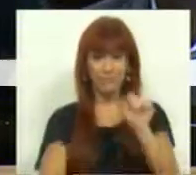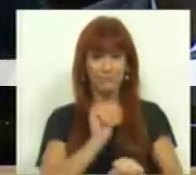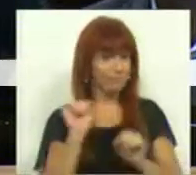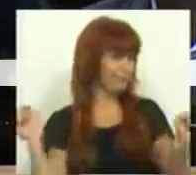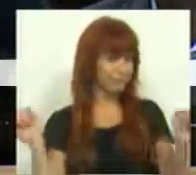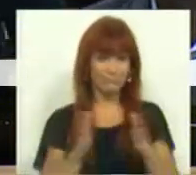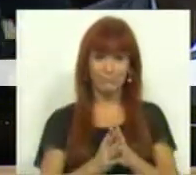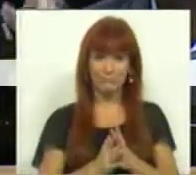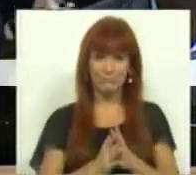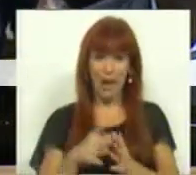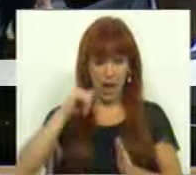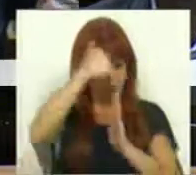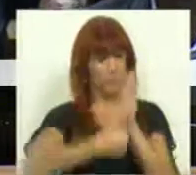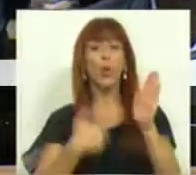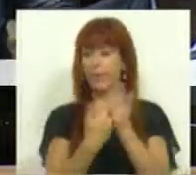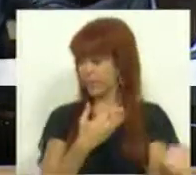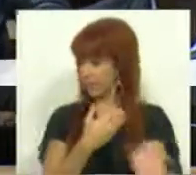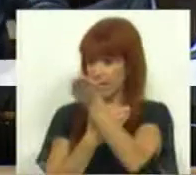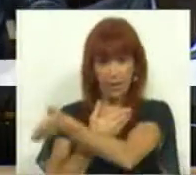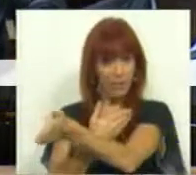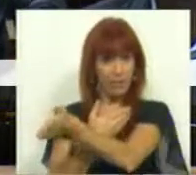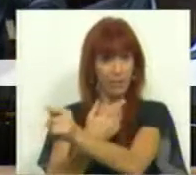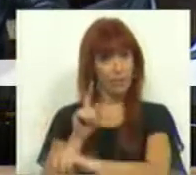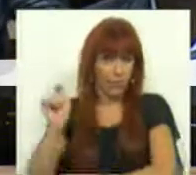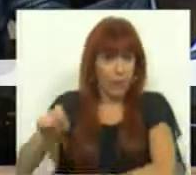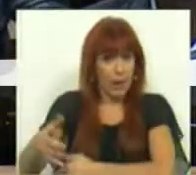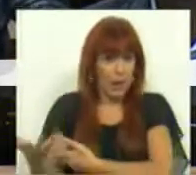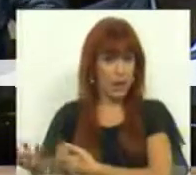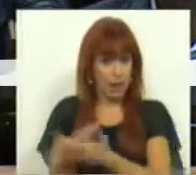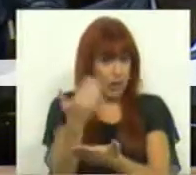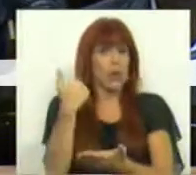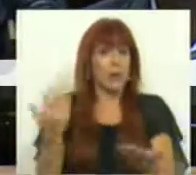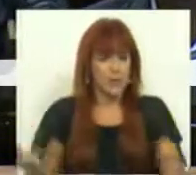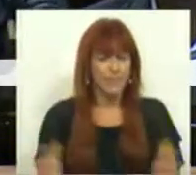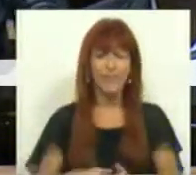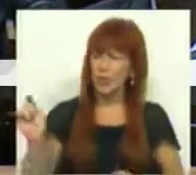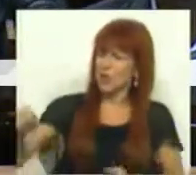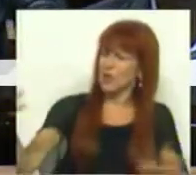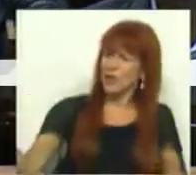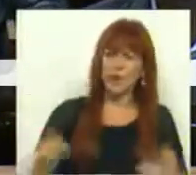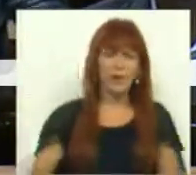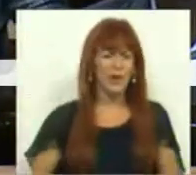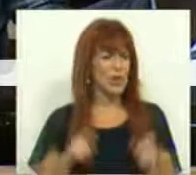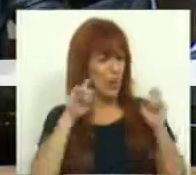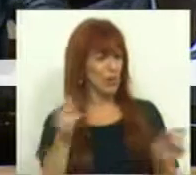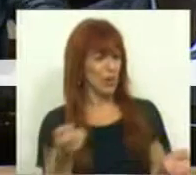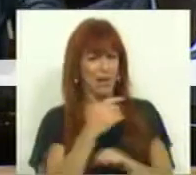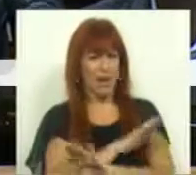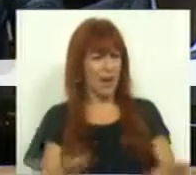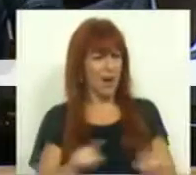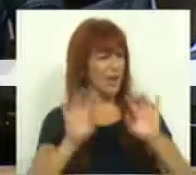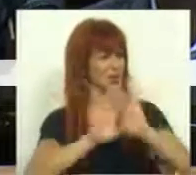constitucionalmente reservadas aos juízes. Portanto, o juiz, de facto, deve ter o controle